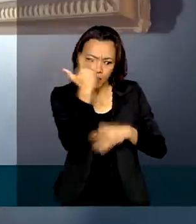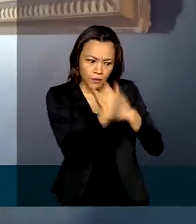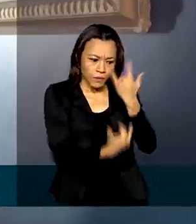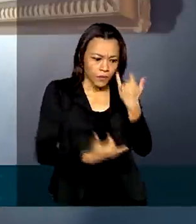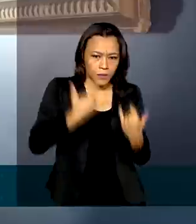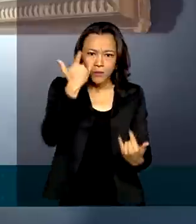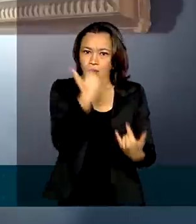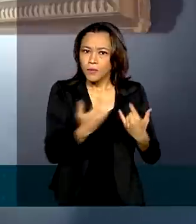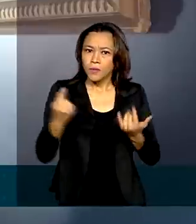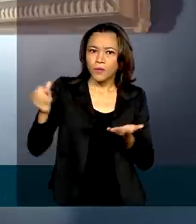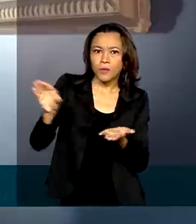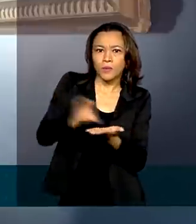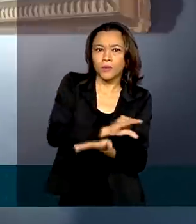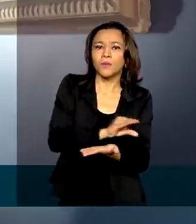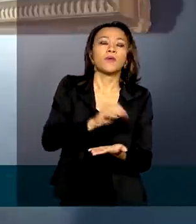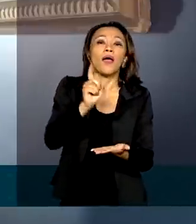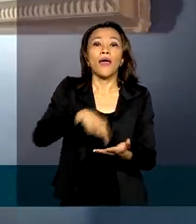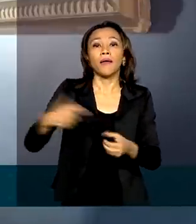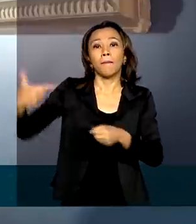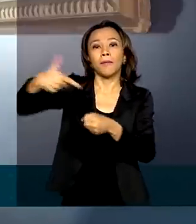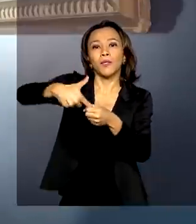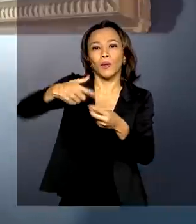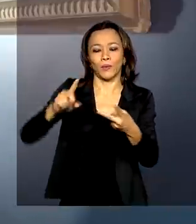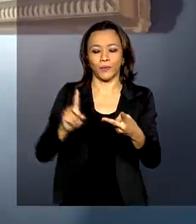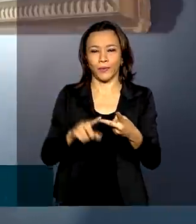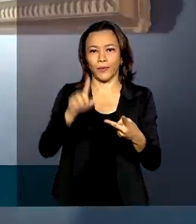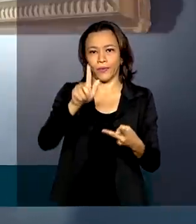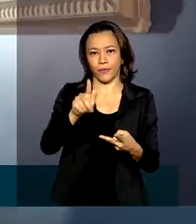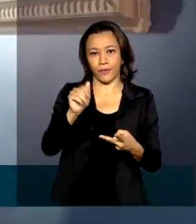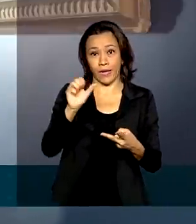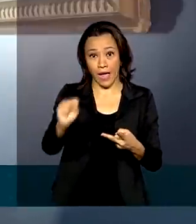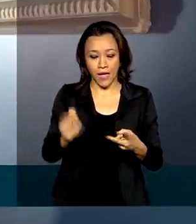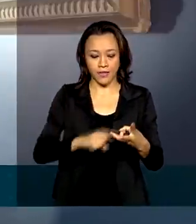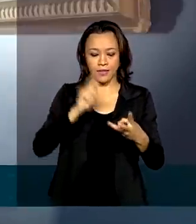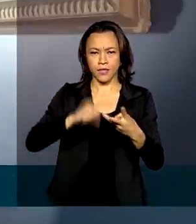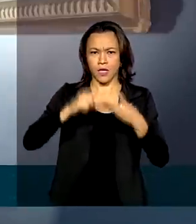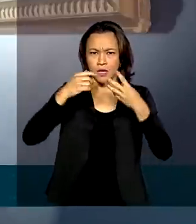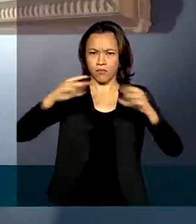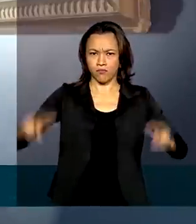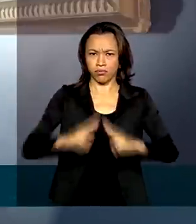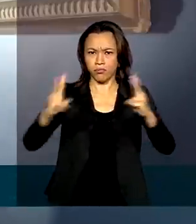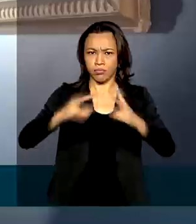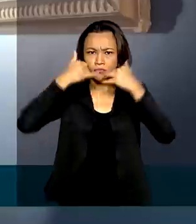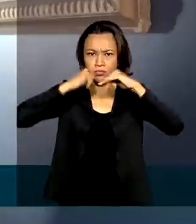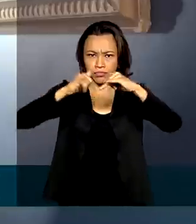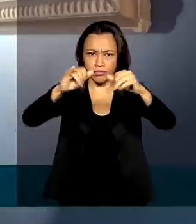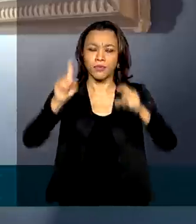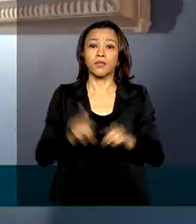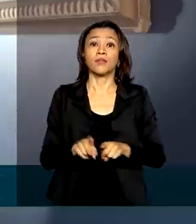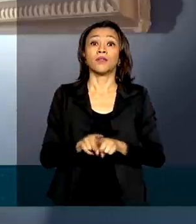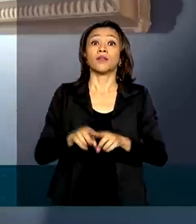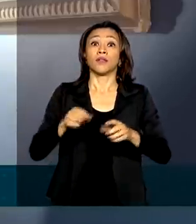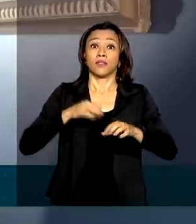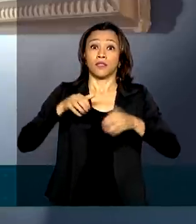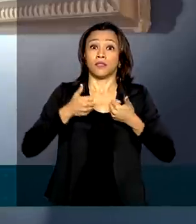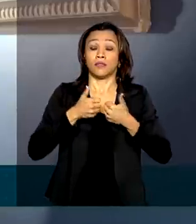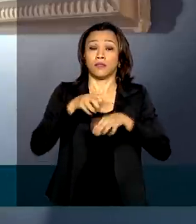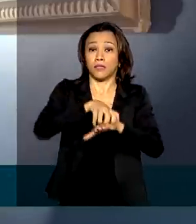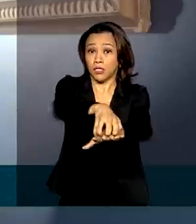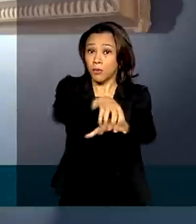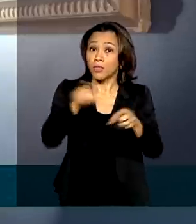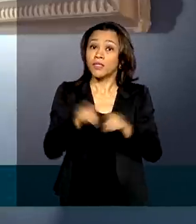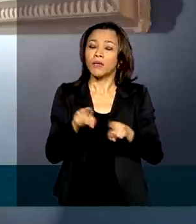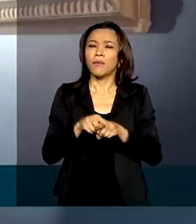Brasil são as de petróleo e gás, energia elétrica, transporte e logística. Todos esses setores contam com